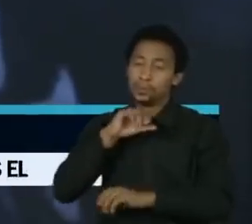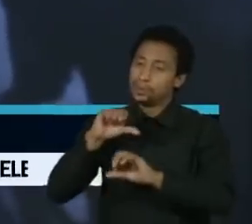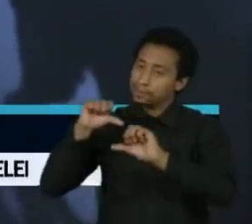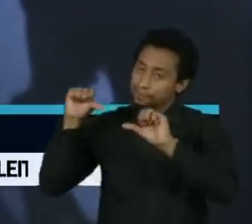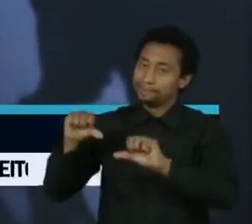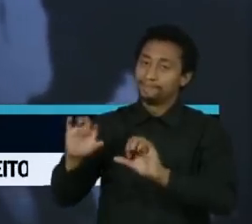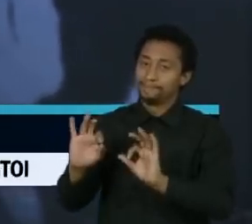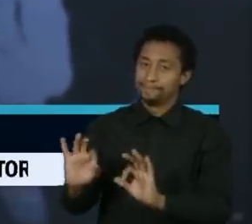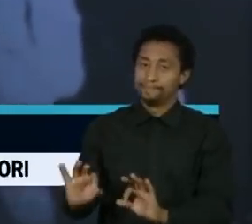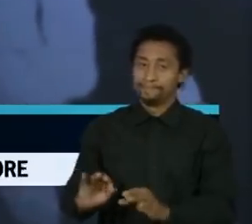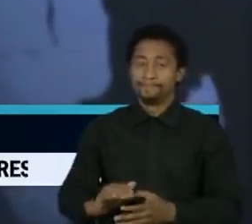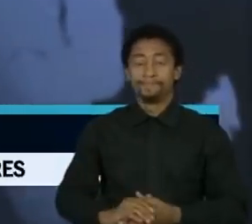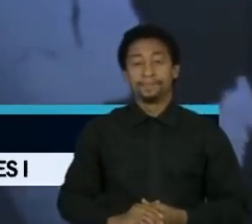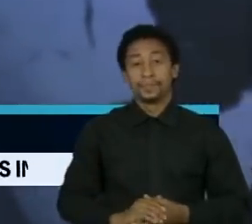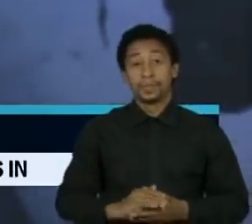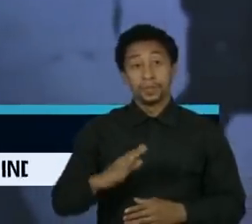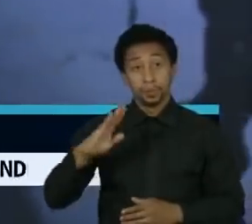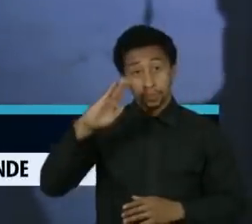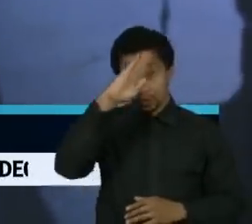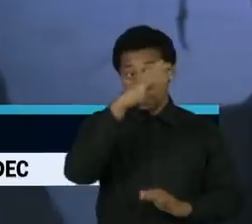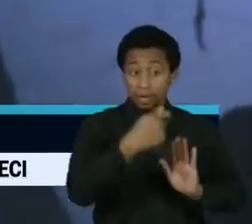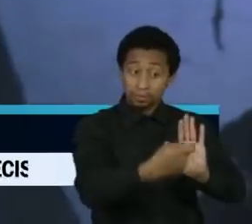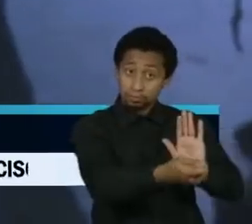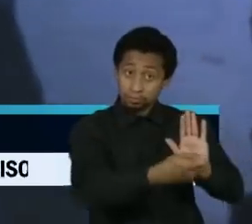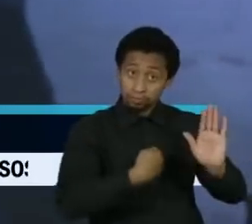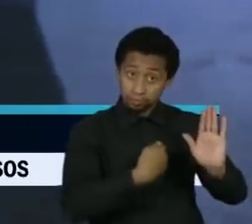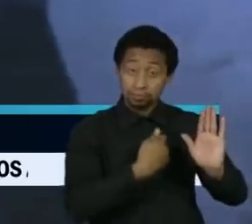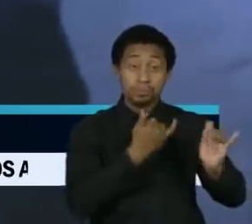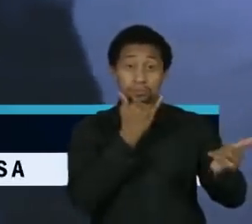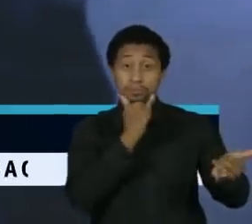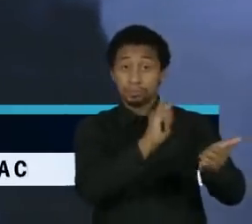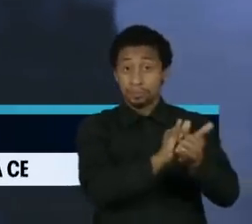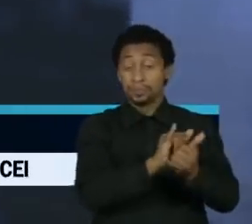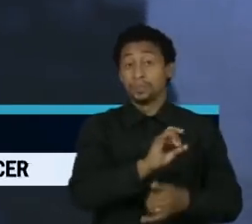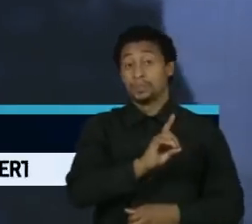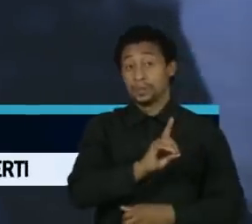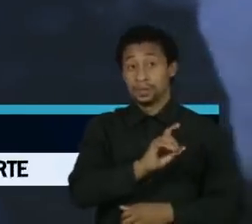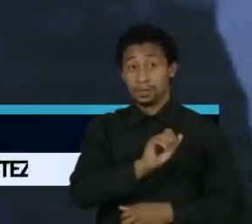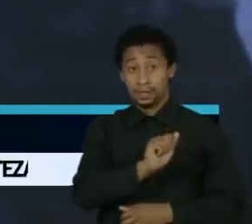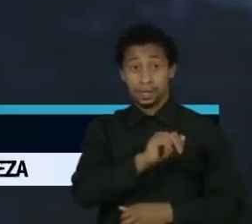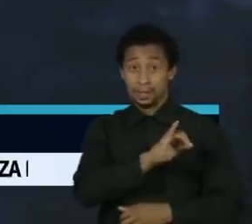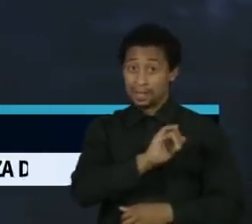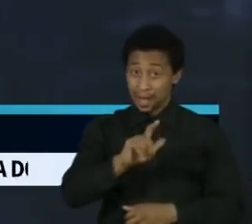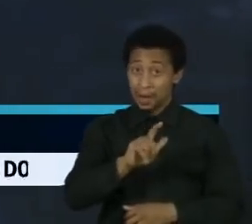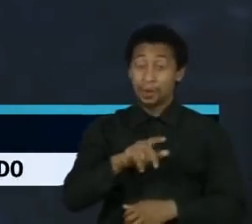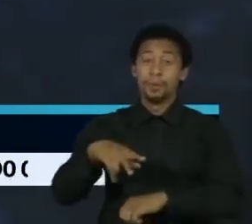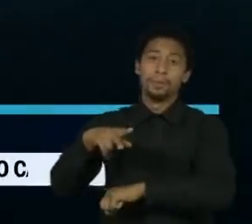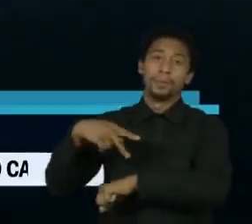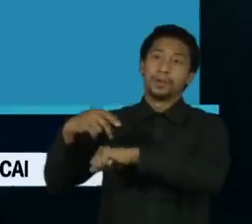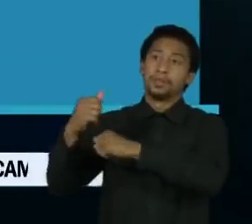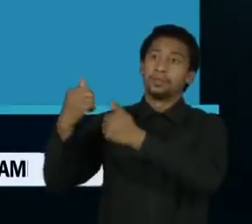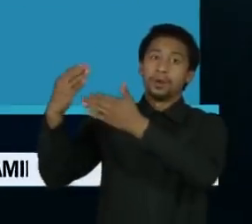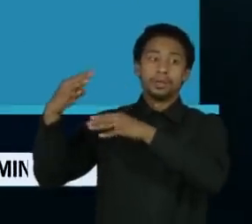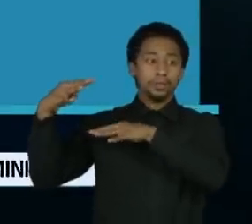O decreto de Bolsonaro que beneficiou o deputado Daniel Silveira repercutiu também na imprensa internacional.